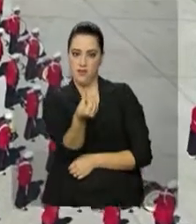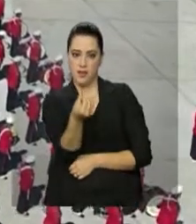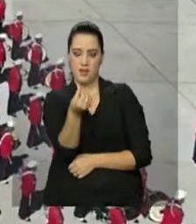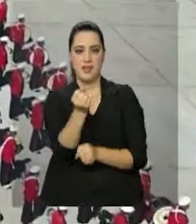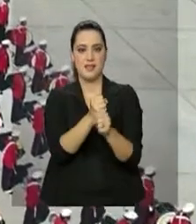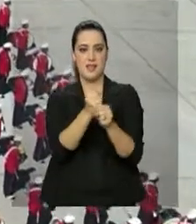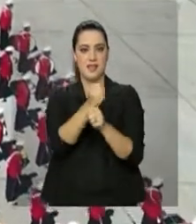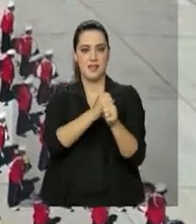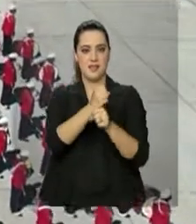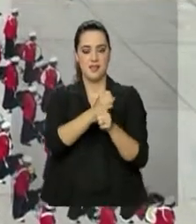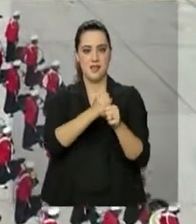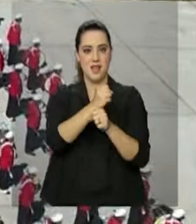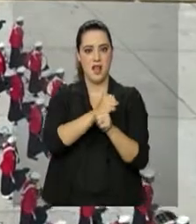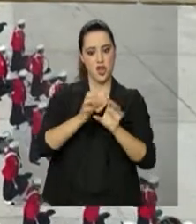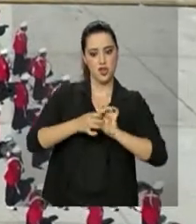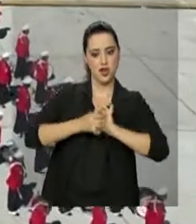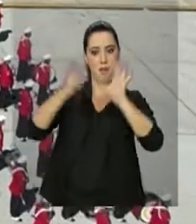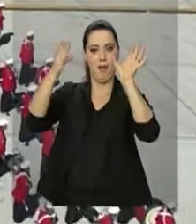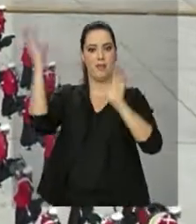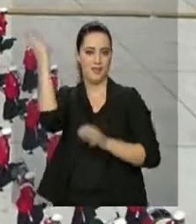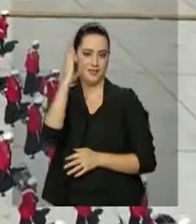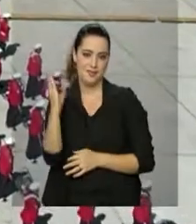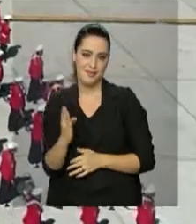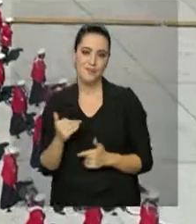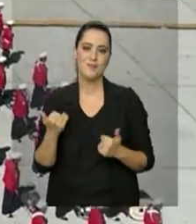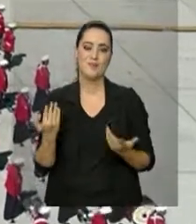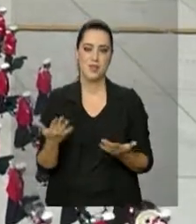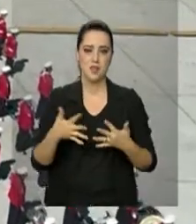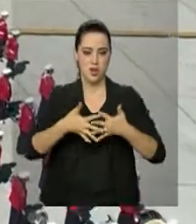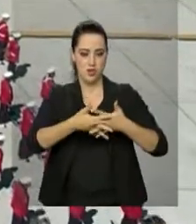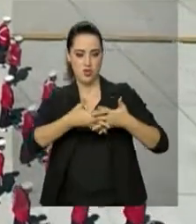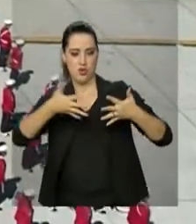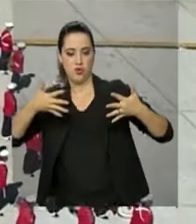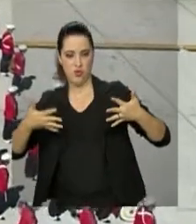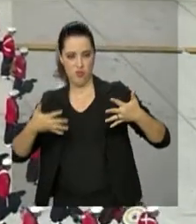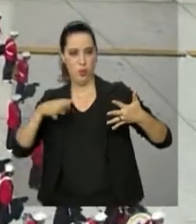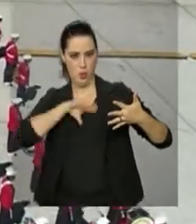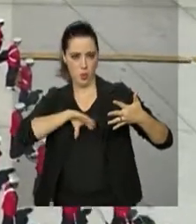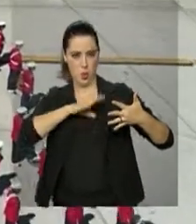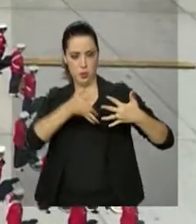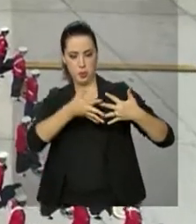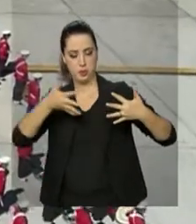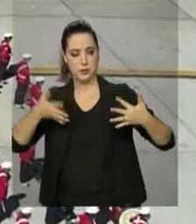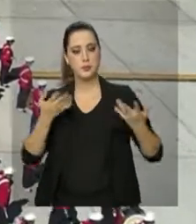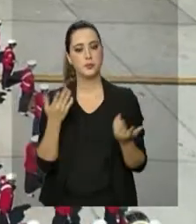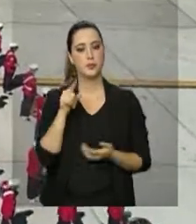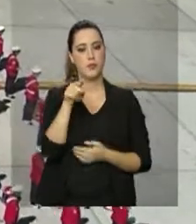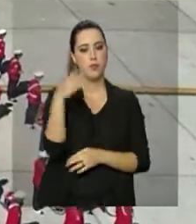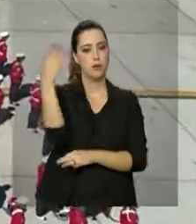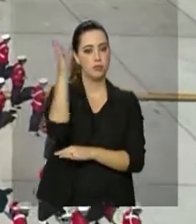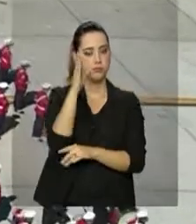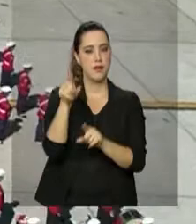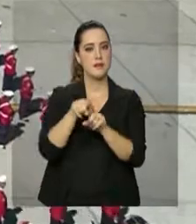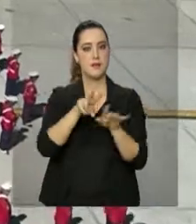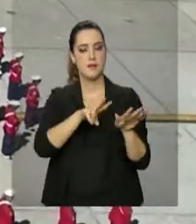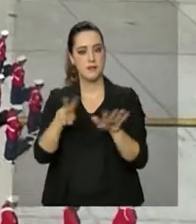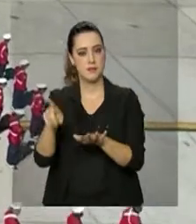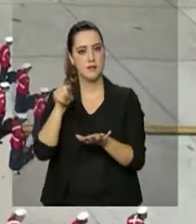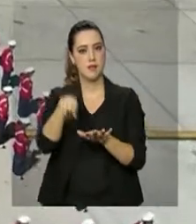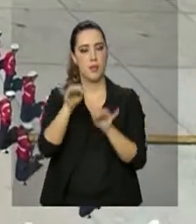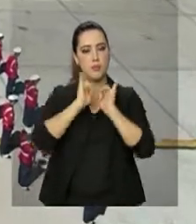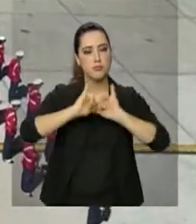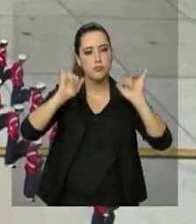do Brasil. Esta bandeira nacional, ela existe desde 1889, ela foi instituída com a